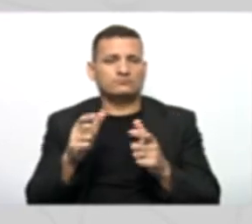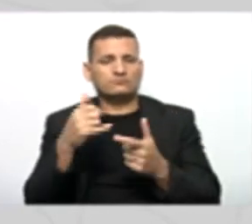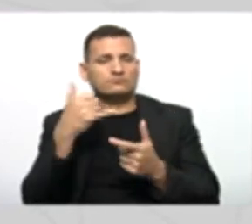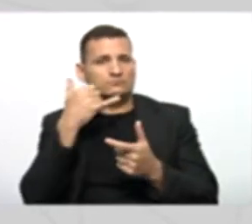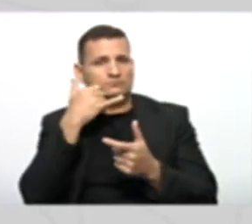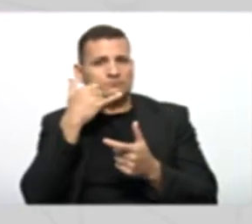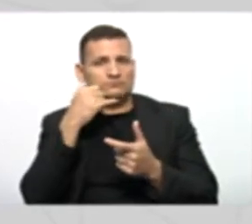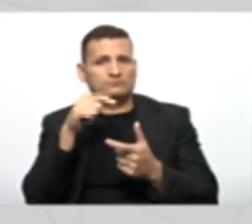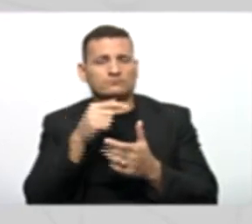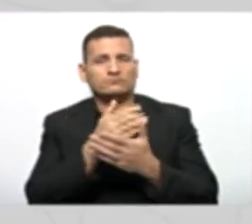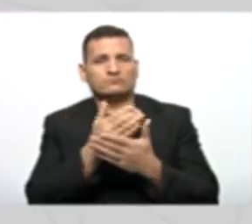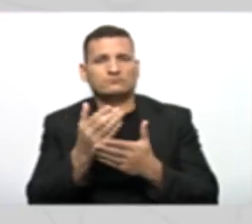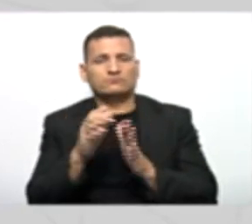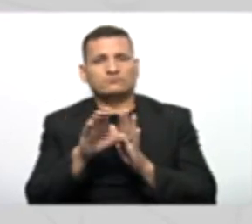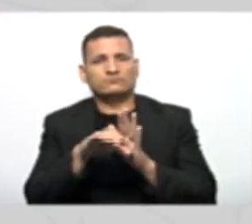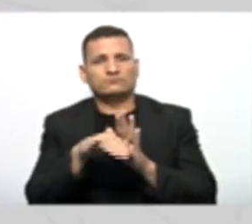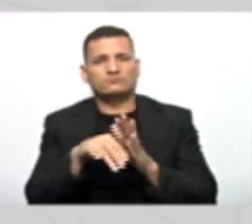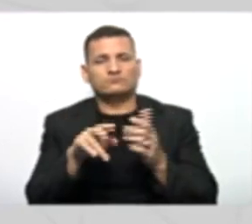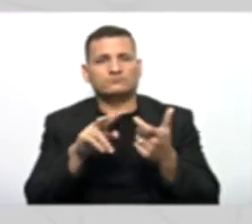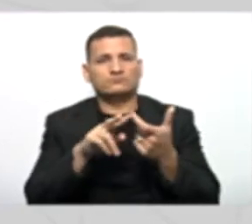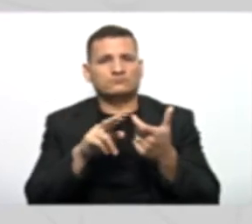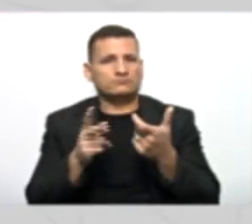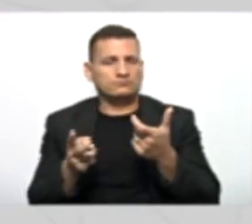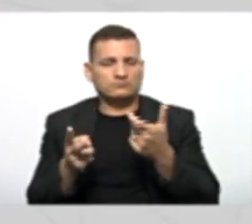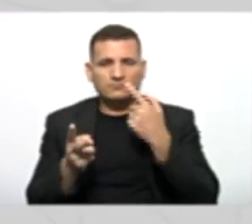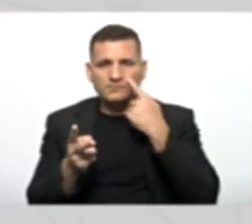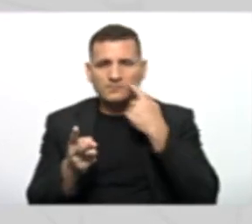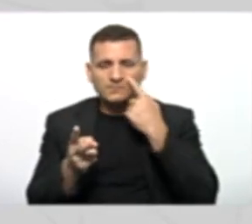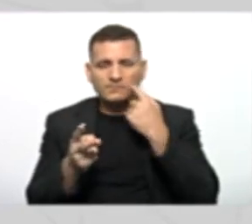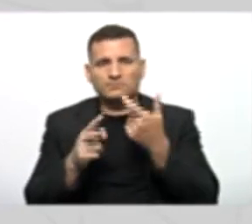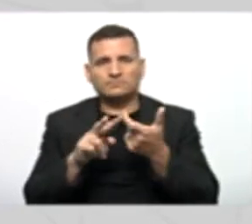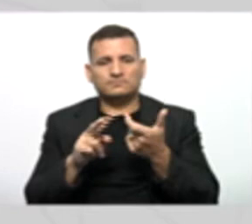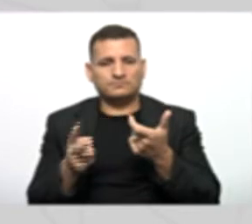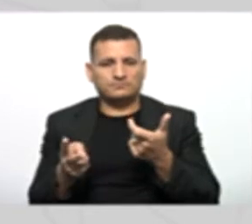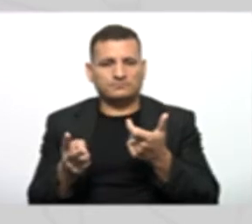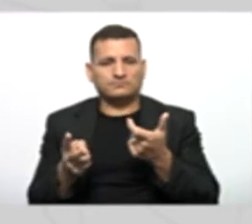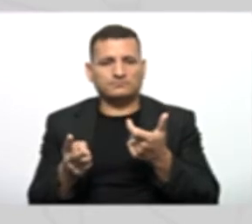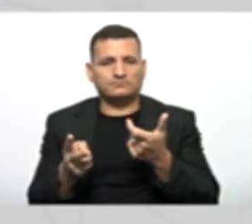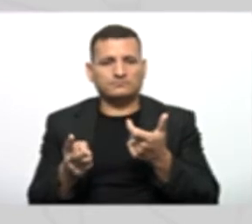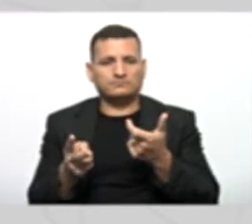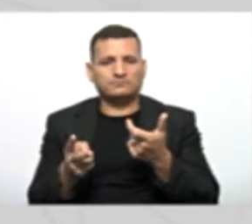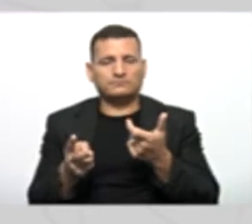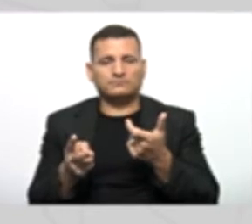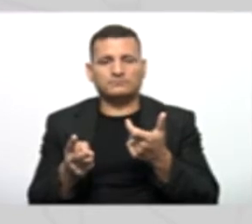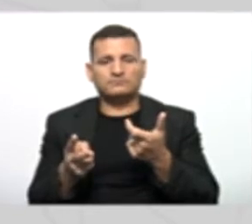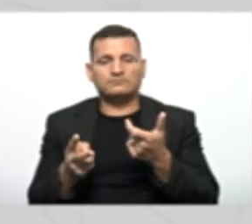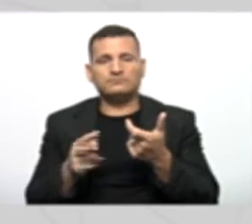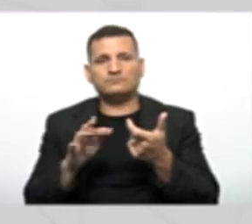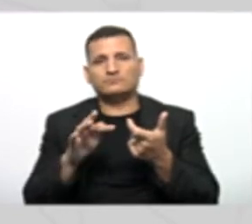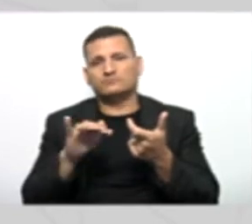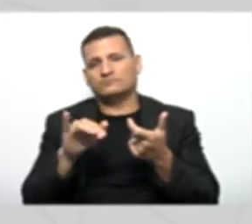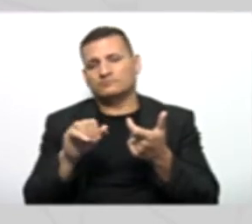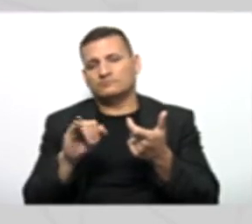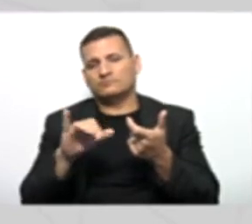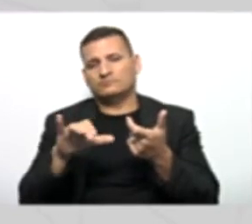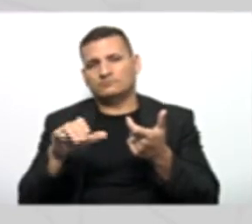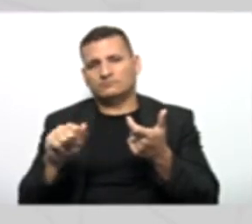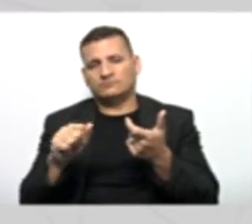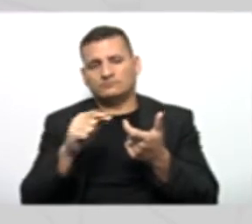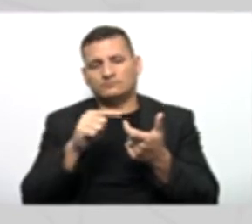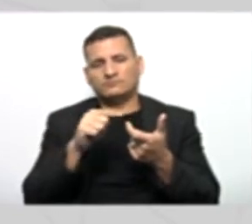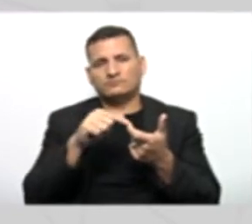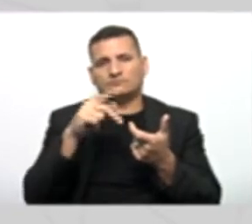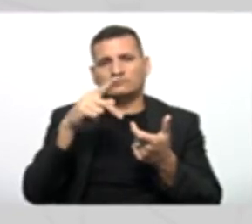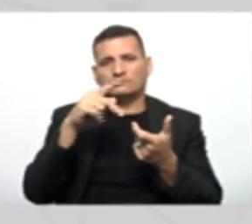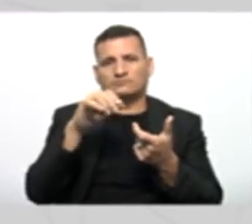o conceito aplicado de herança pessoal. Onde a classe pessoa física, que é a classe filha, está herdando as características da classe